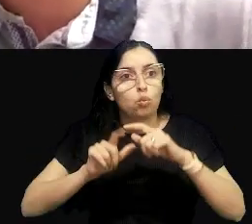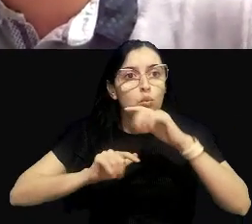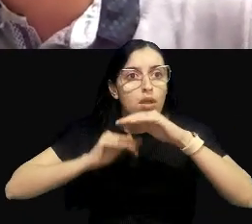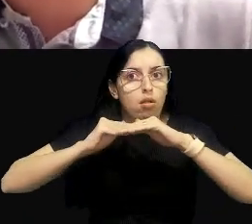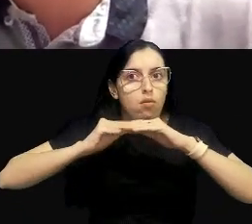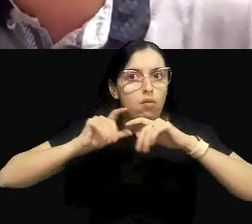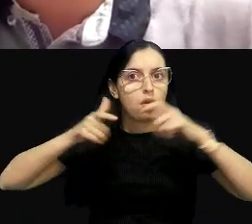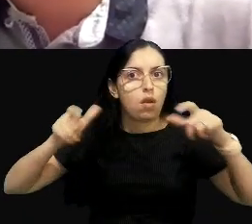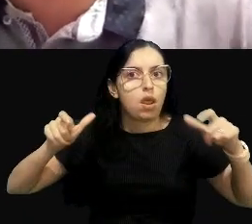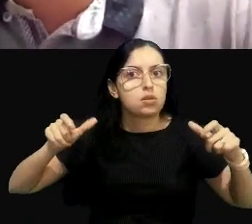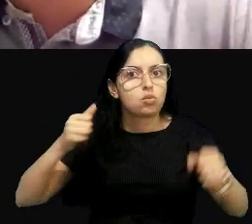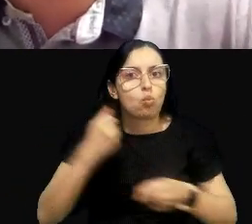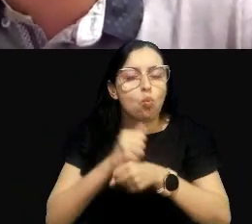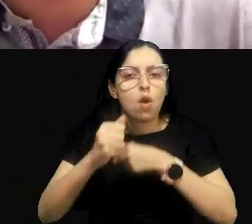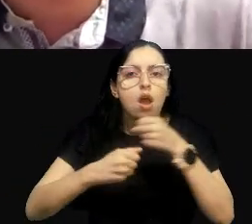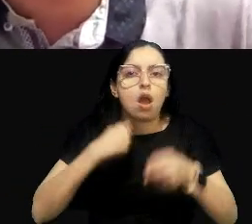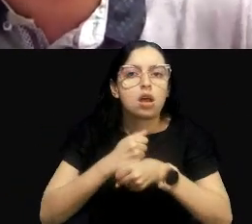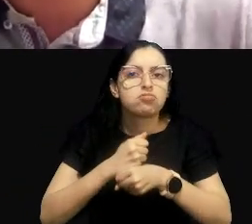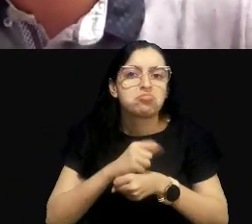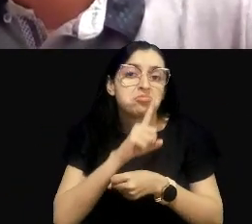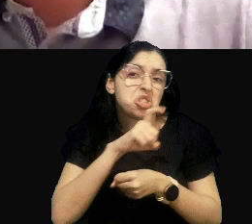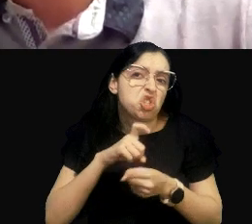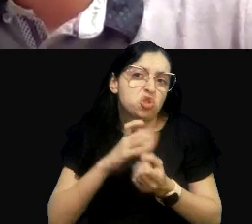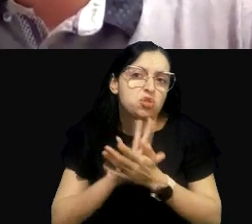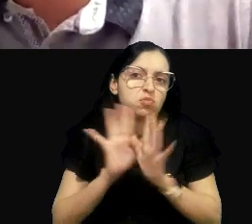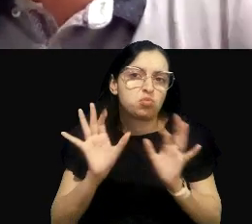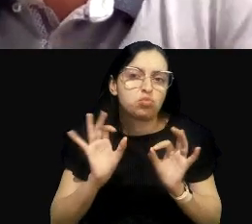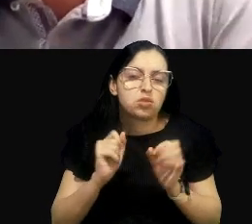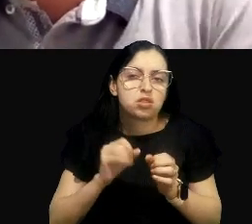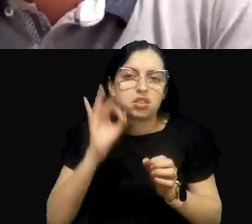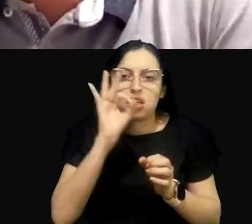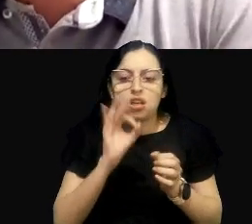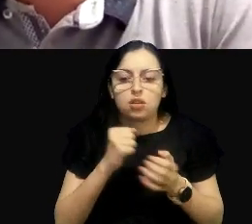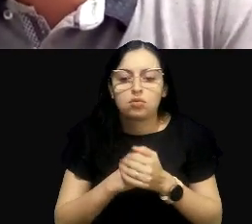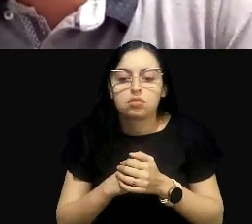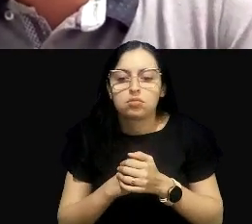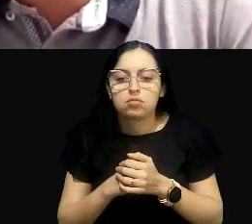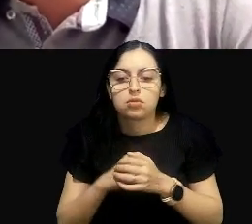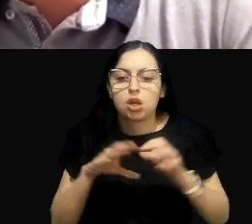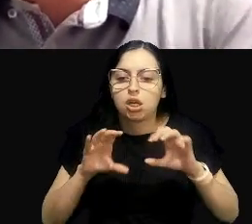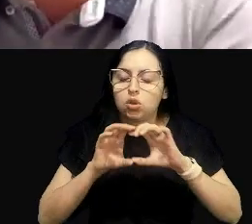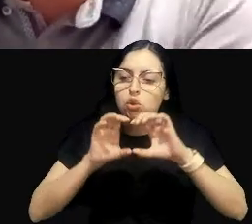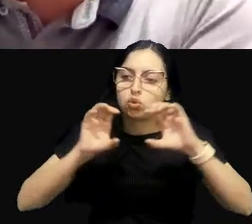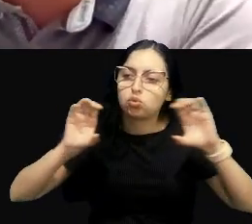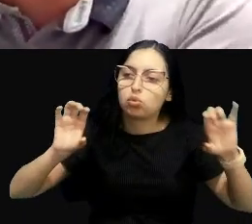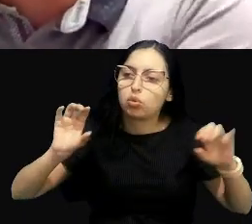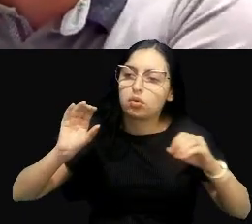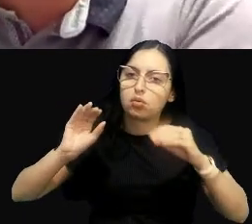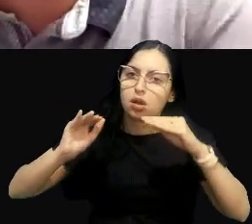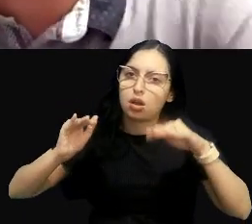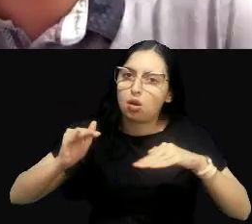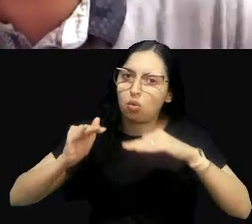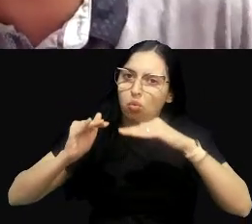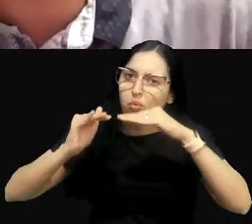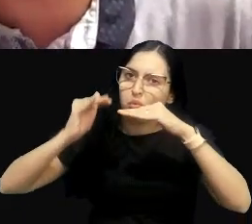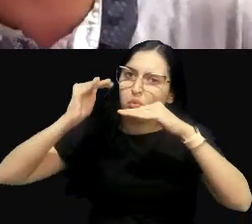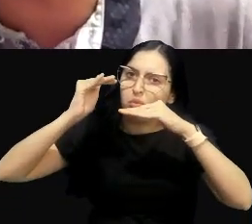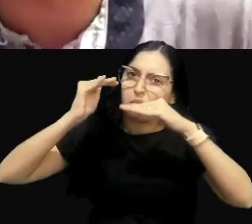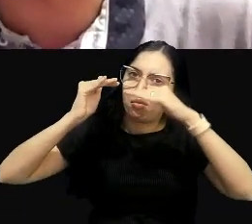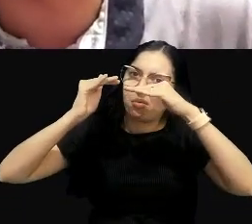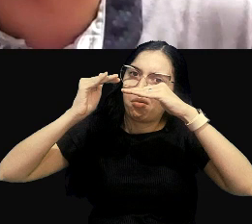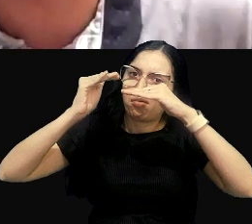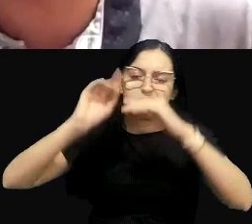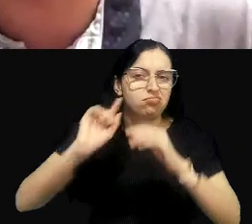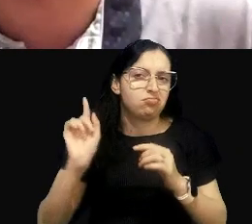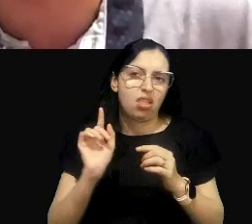se de um ano para o outro a população cresceu x%, o avanço na estrutura de saneamento não acompanhou sequer esses x%